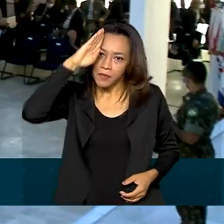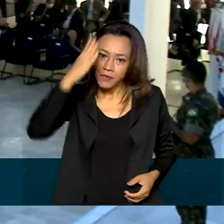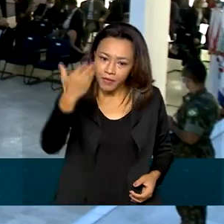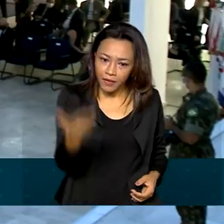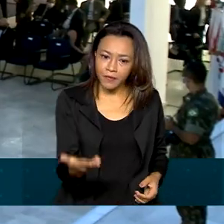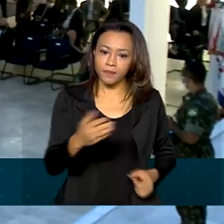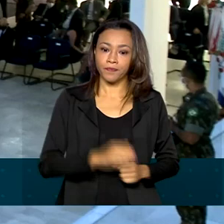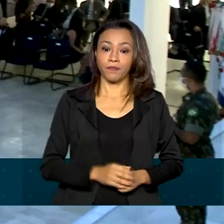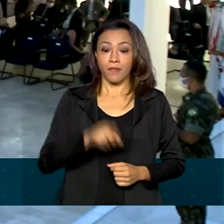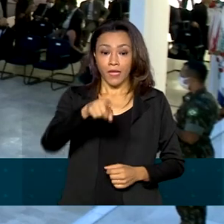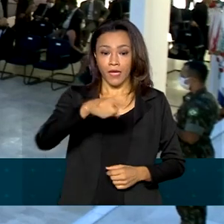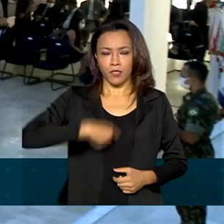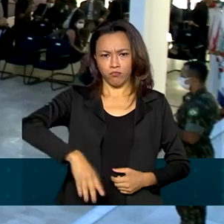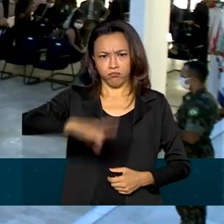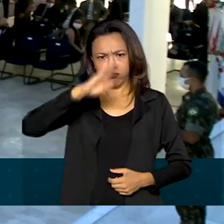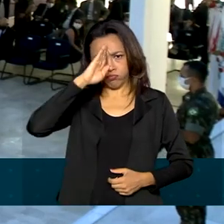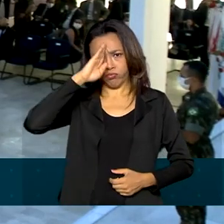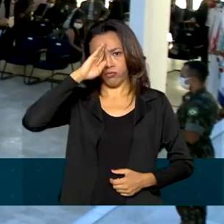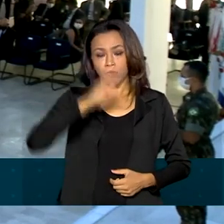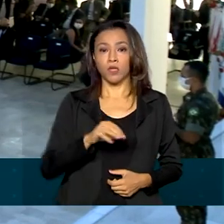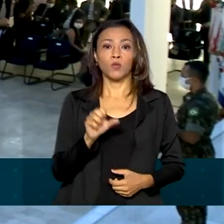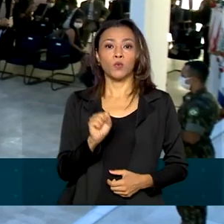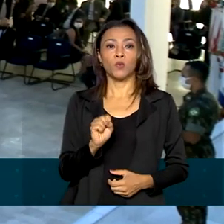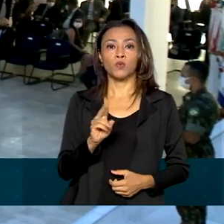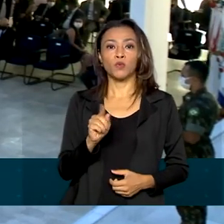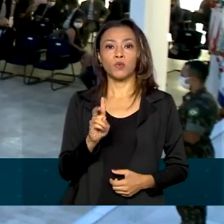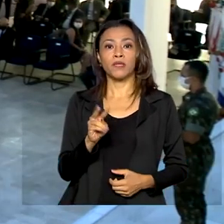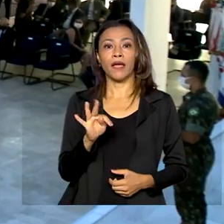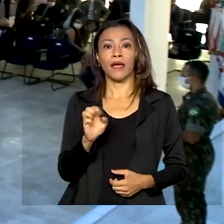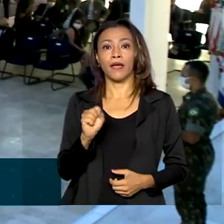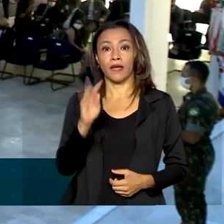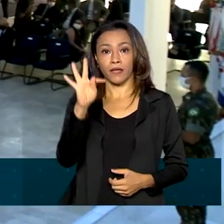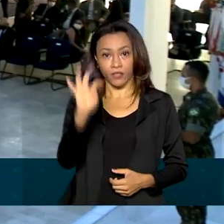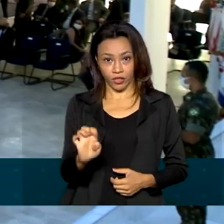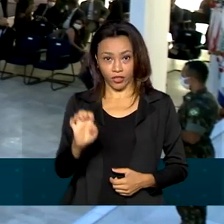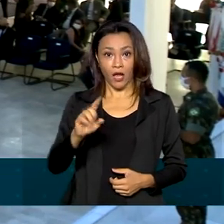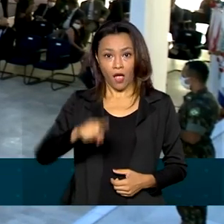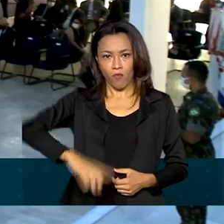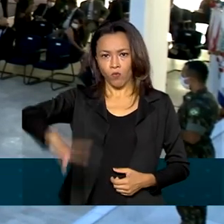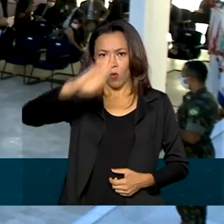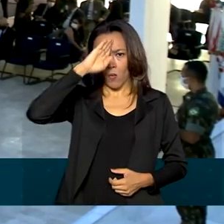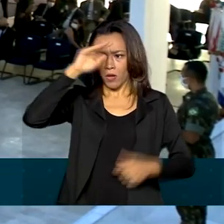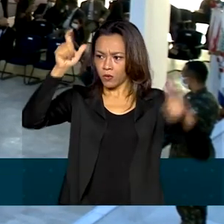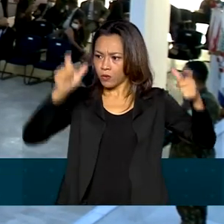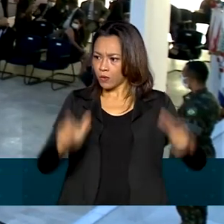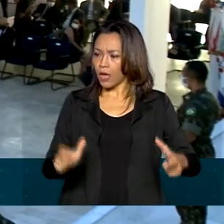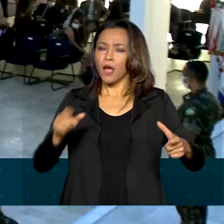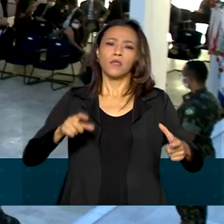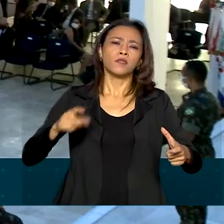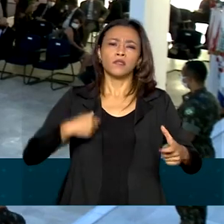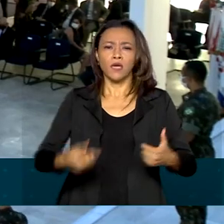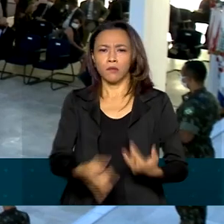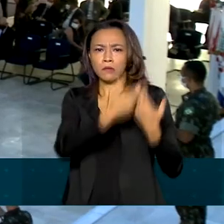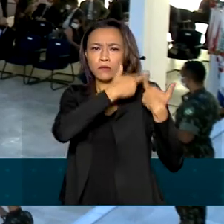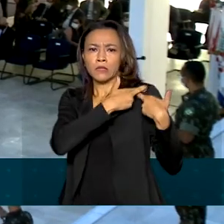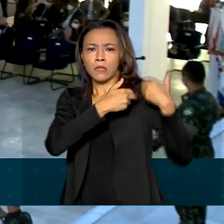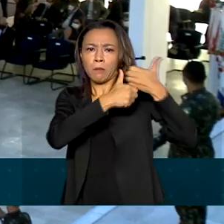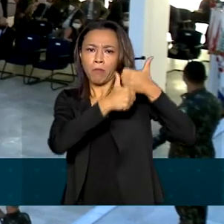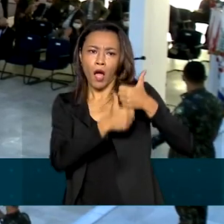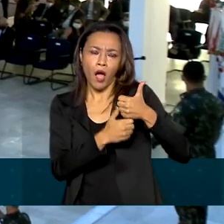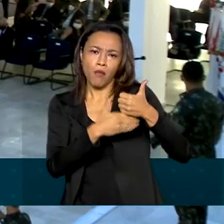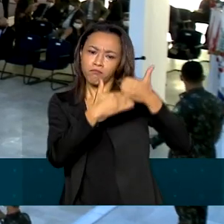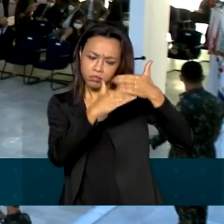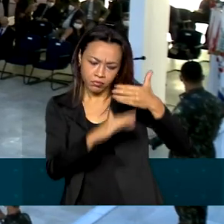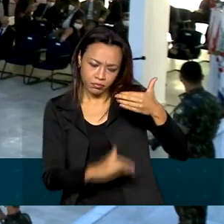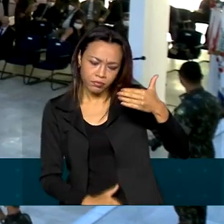O comando militar do Sudeste é um dos oito comandos de área do Exército Brasileiro. Dentre as atribuições, é responsável